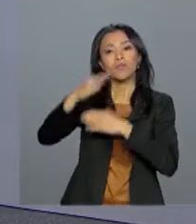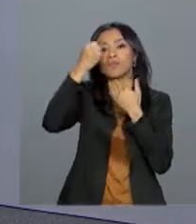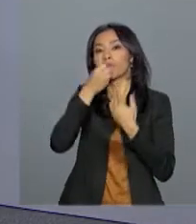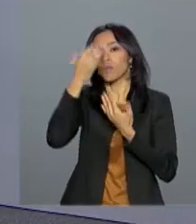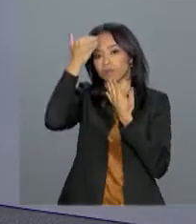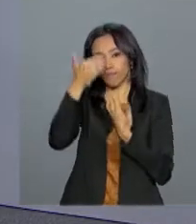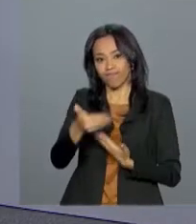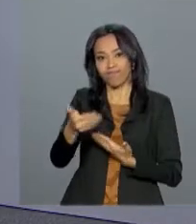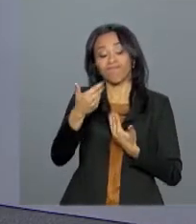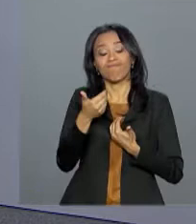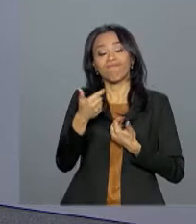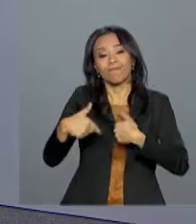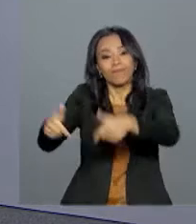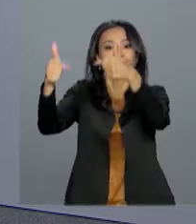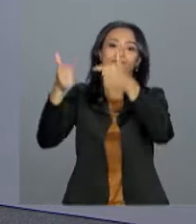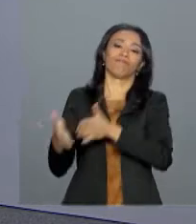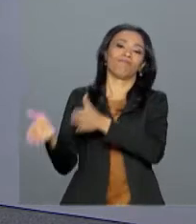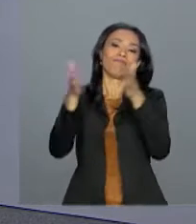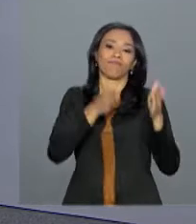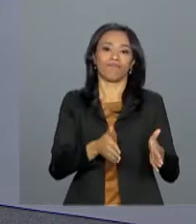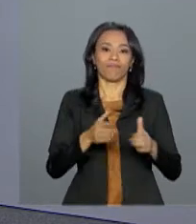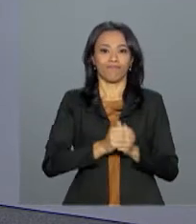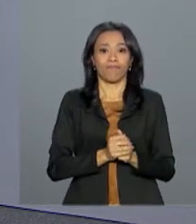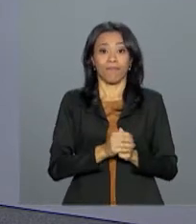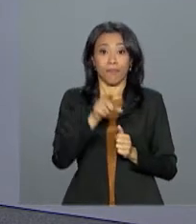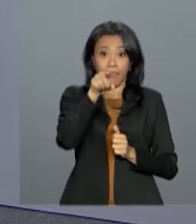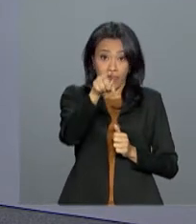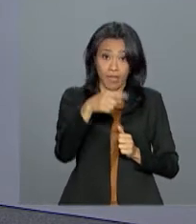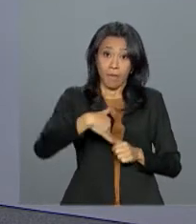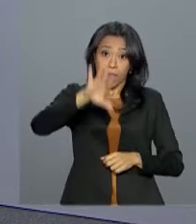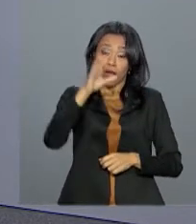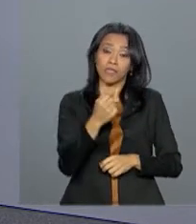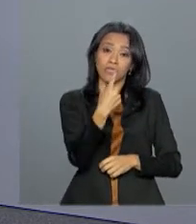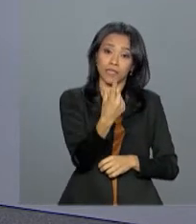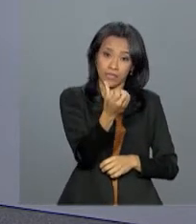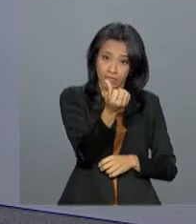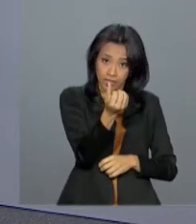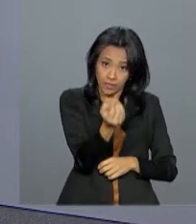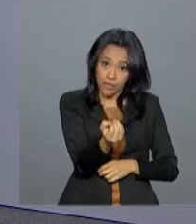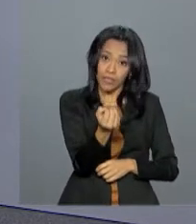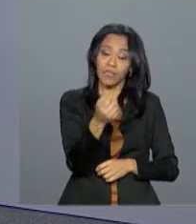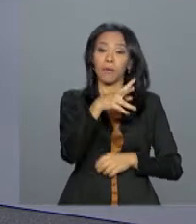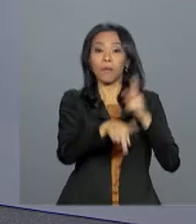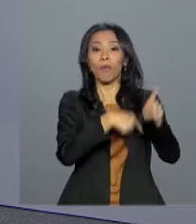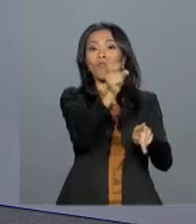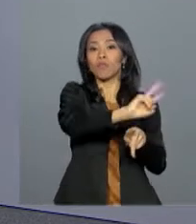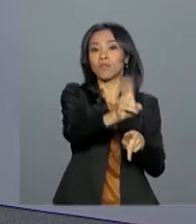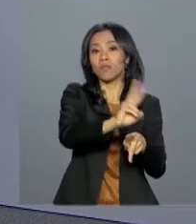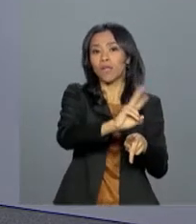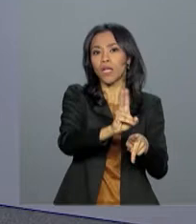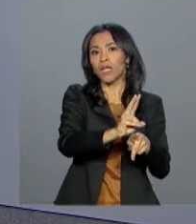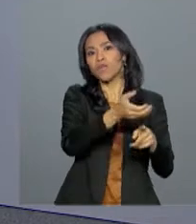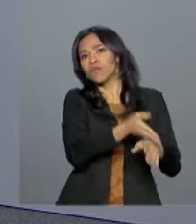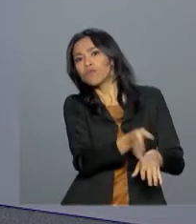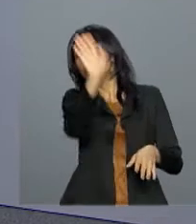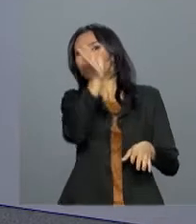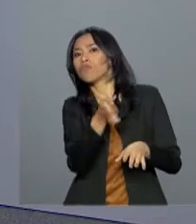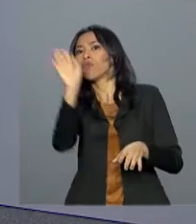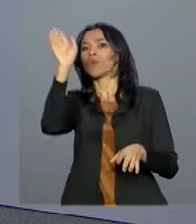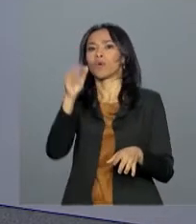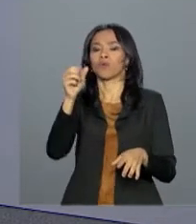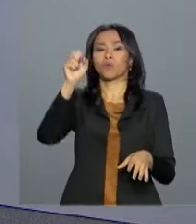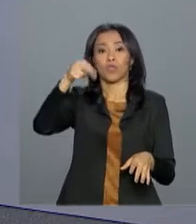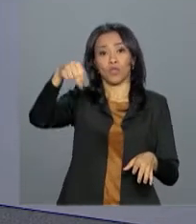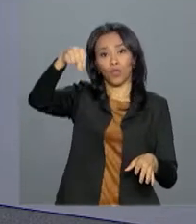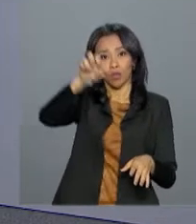para você. Mais de 160 venezuelanos embarcaram em busca de uma vida melhor no Nordeste e Sudeste do